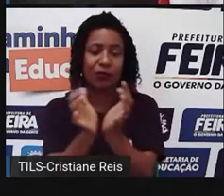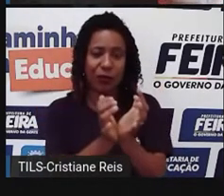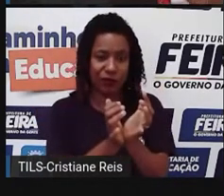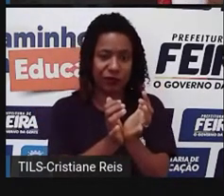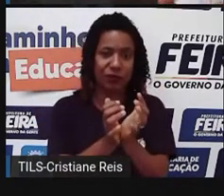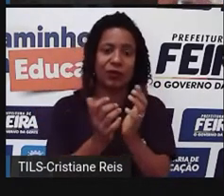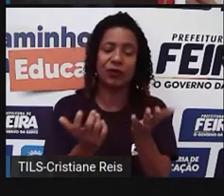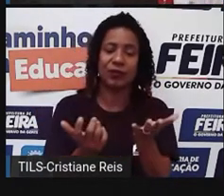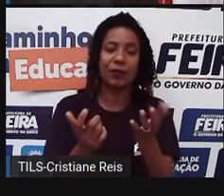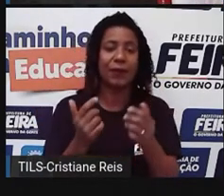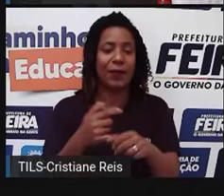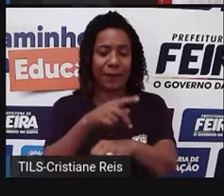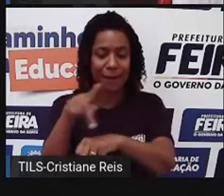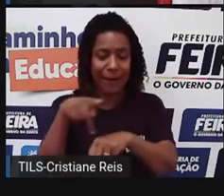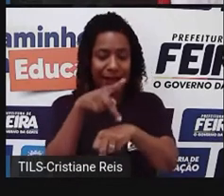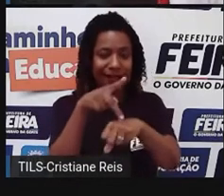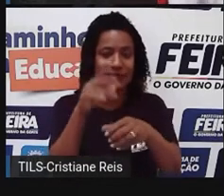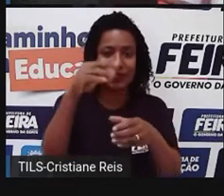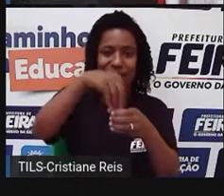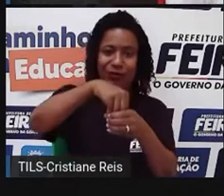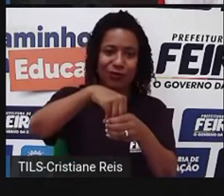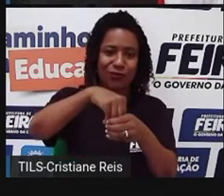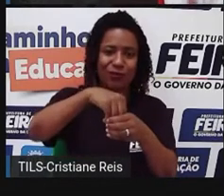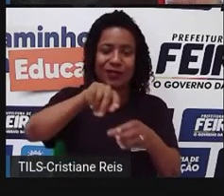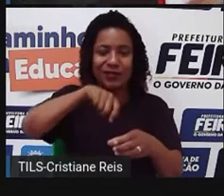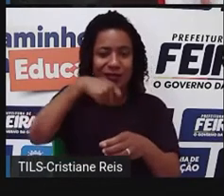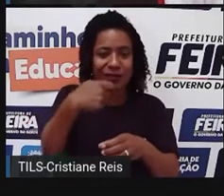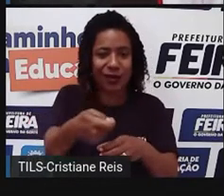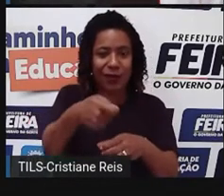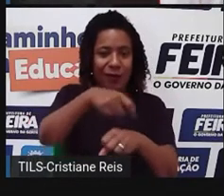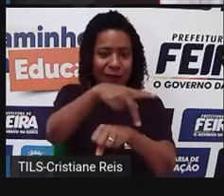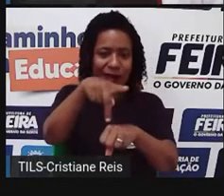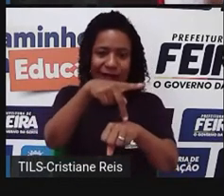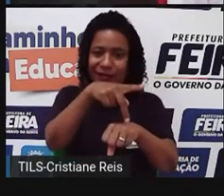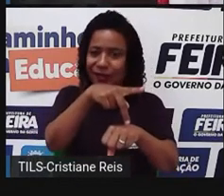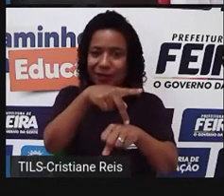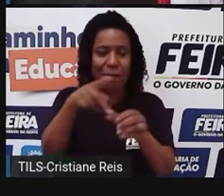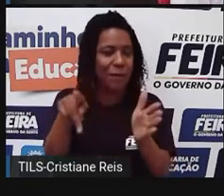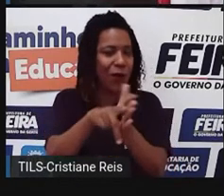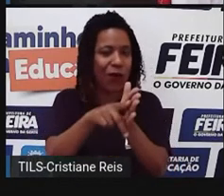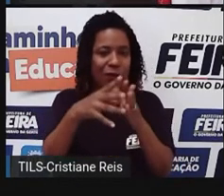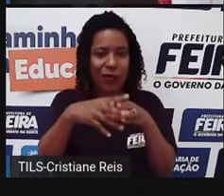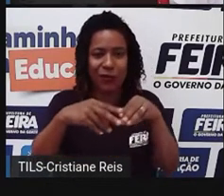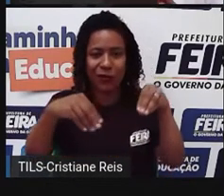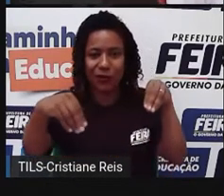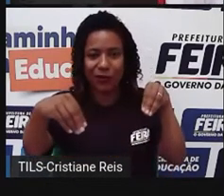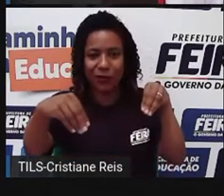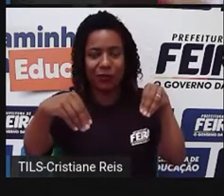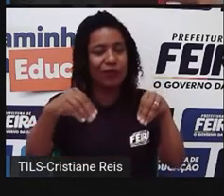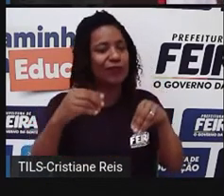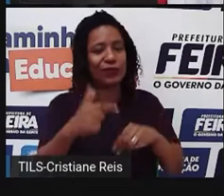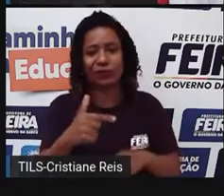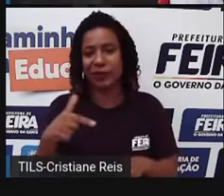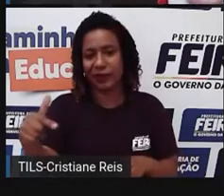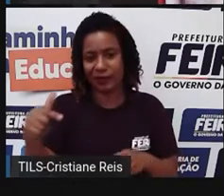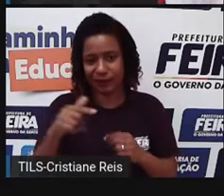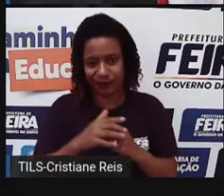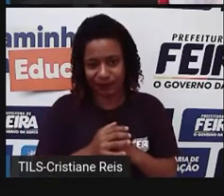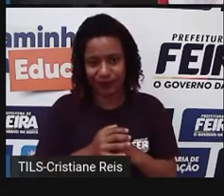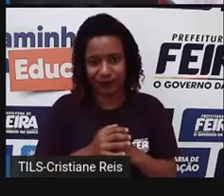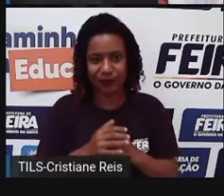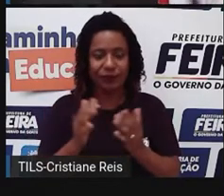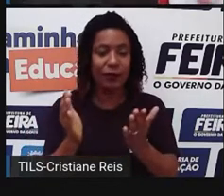dentro de outros países, que não têm o seu próprio território. Alguns outros que formam